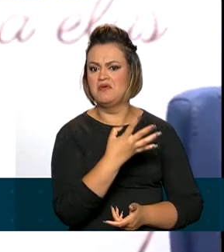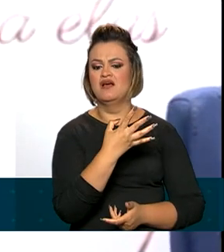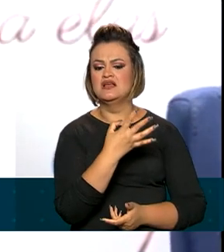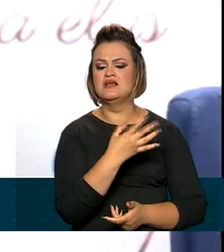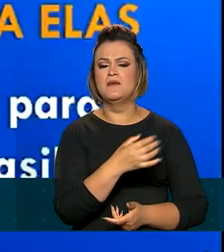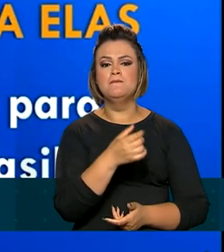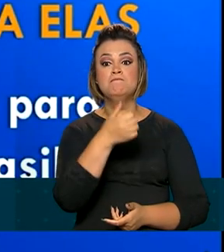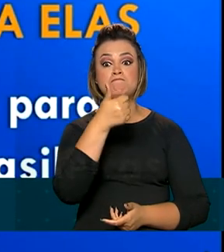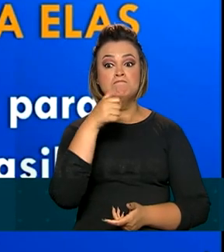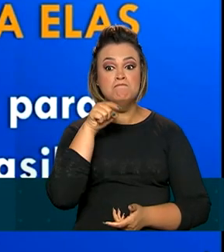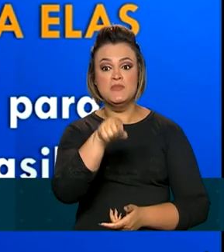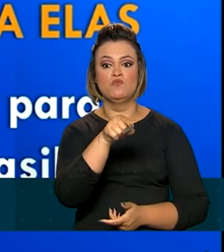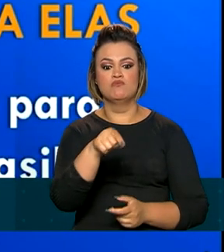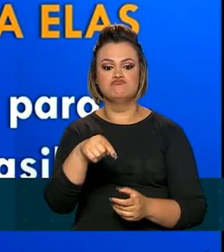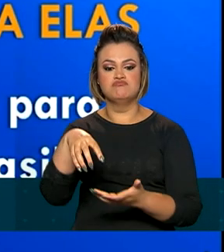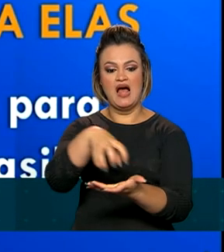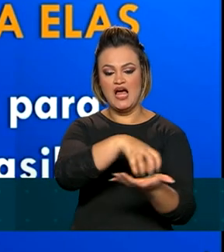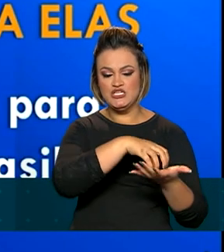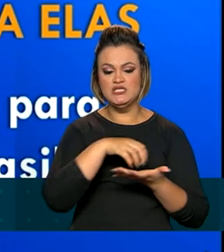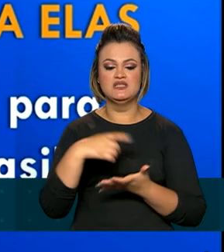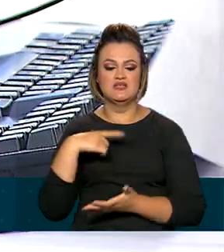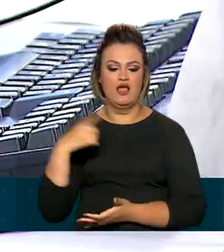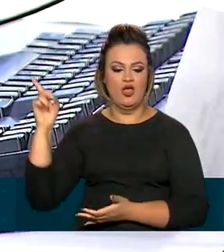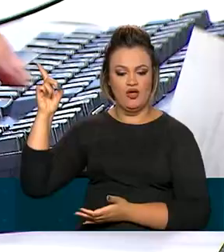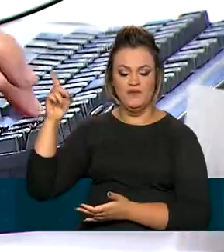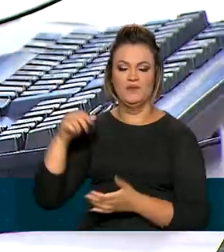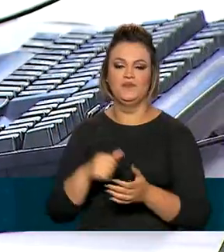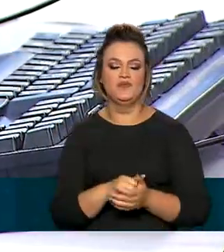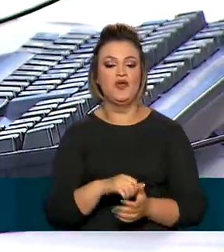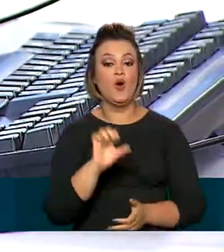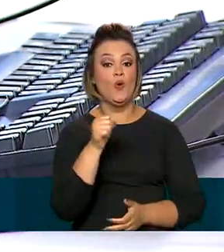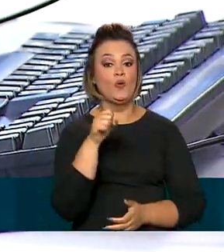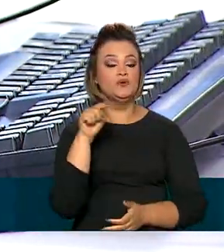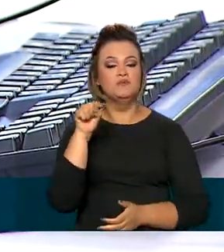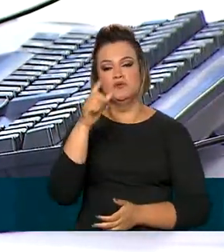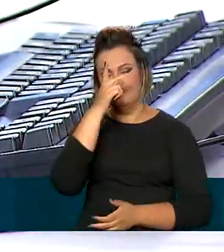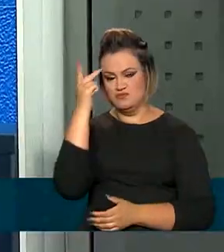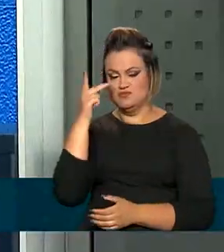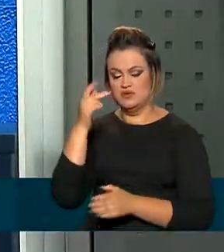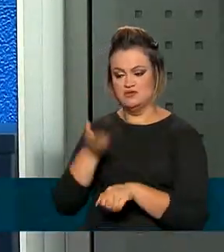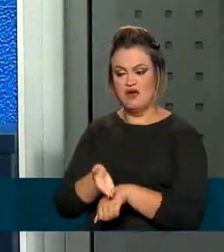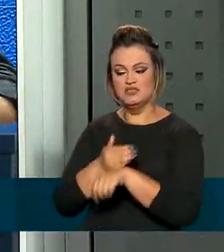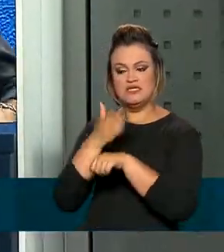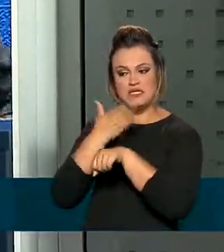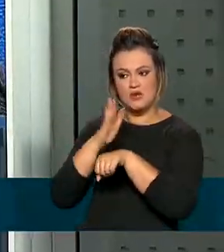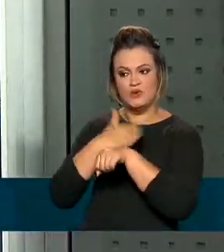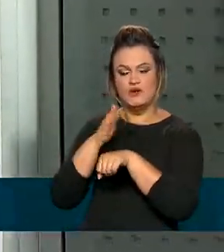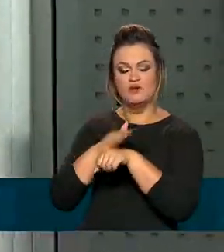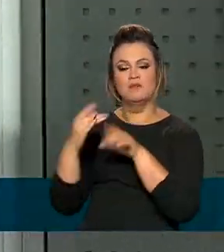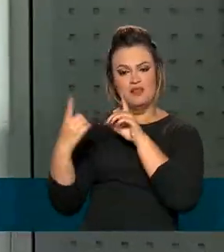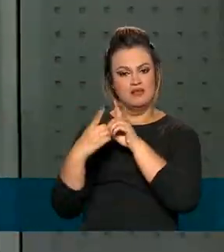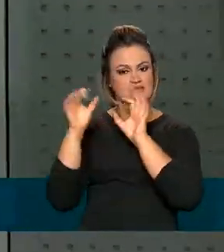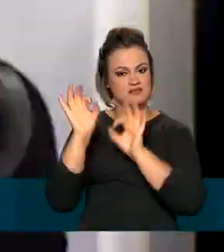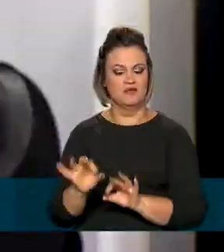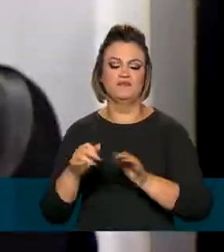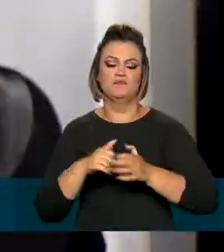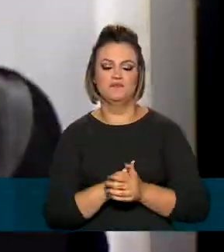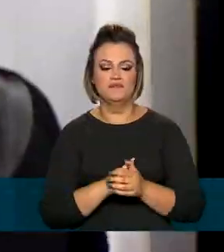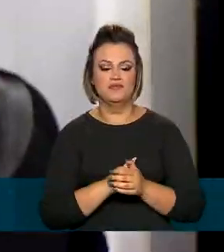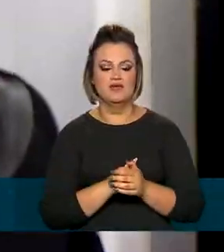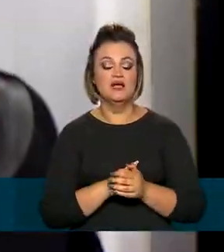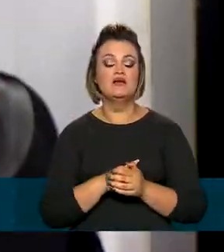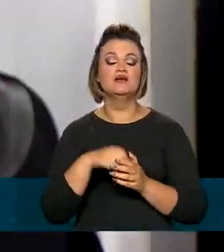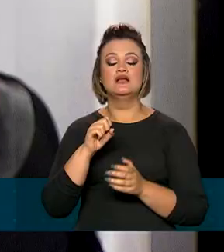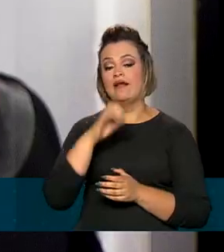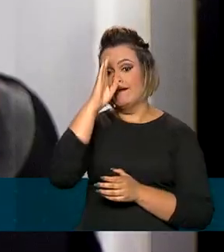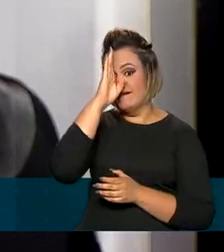mais de mil agências, são mil e três agências. Oito mil funcionários foram capacitados para o atendimento. De forma virtual